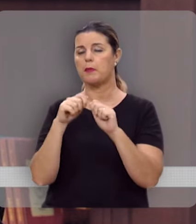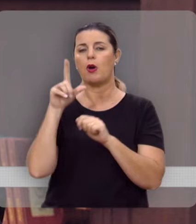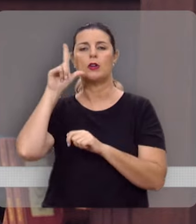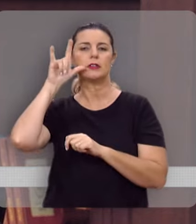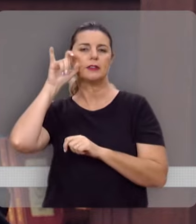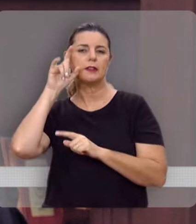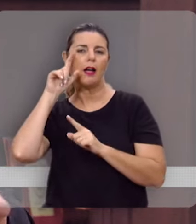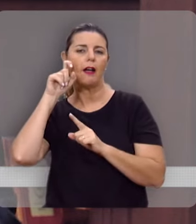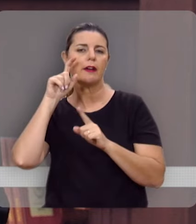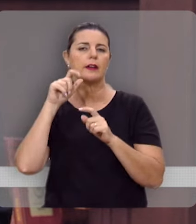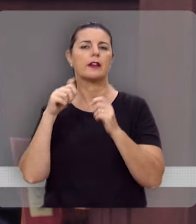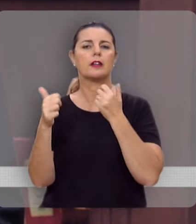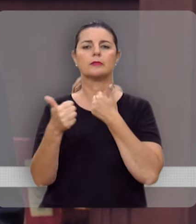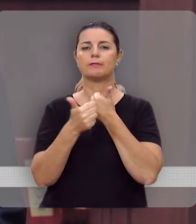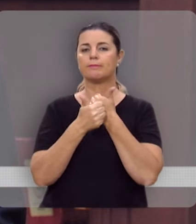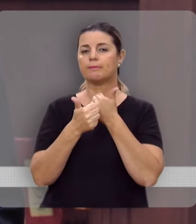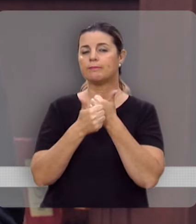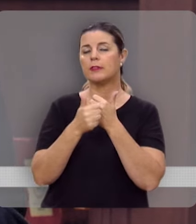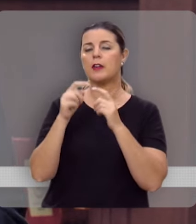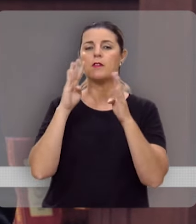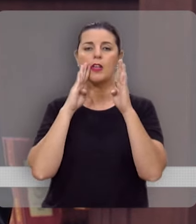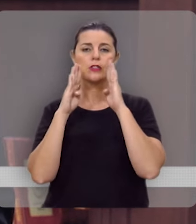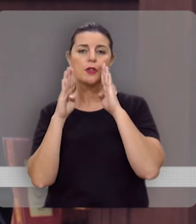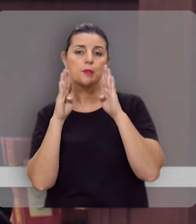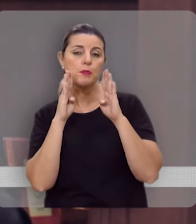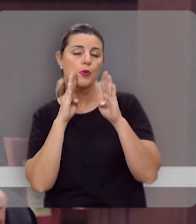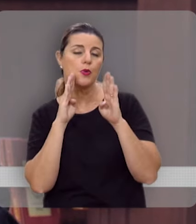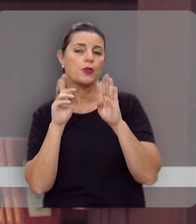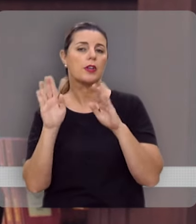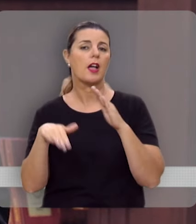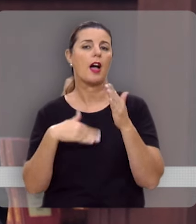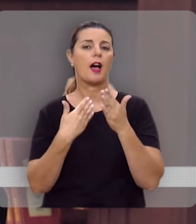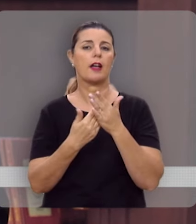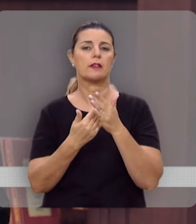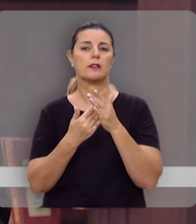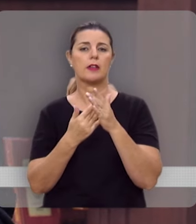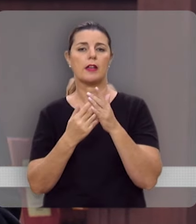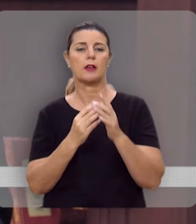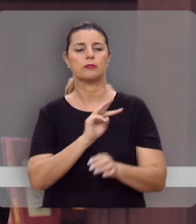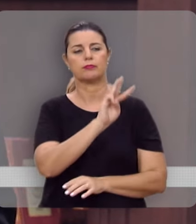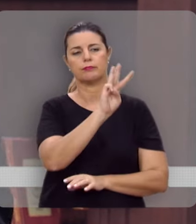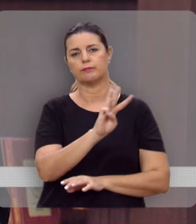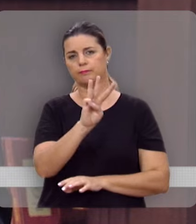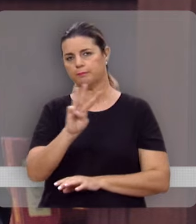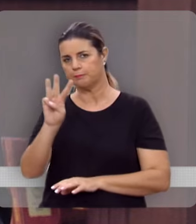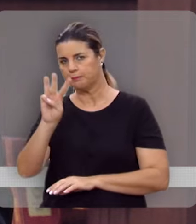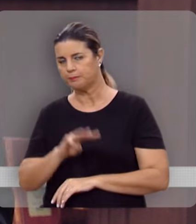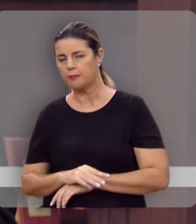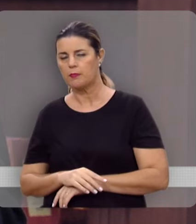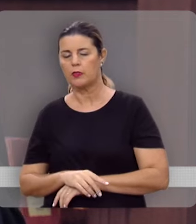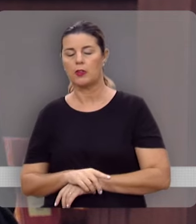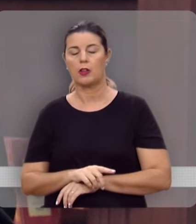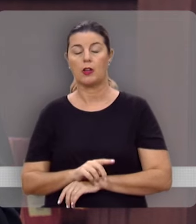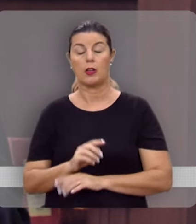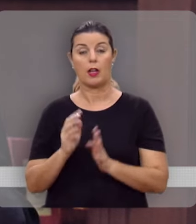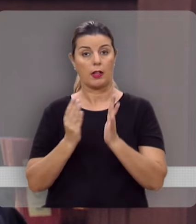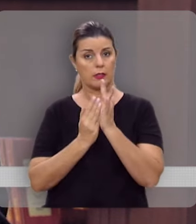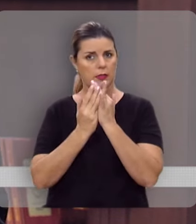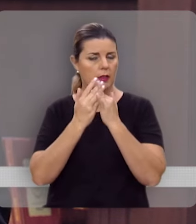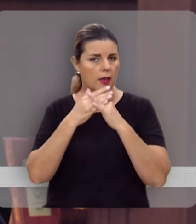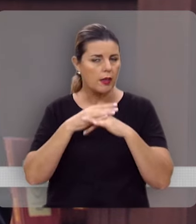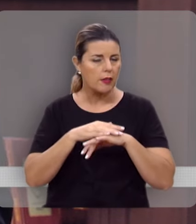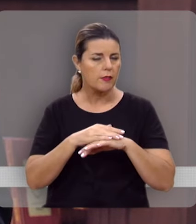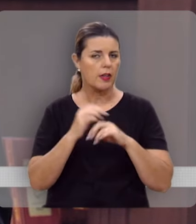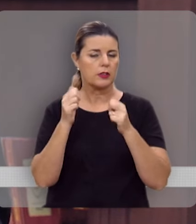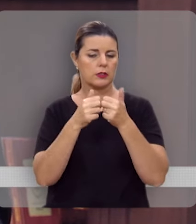perfil no Instagram, curtir a nossa página no Facebook ou até mesmo acessar o nosso site. que por